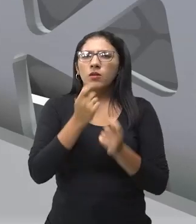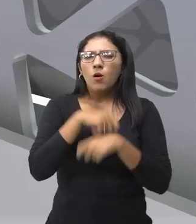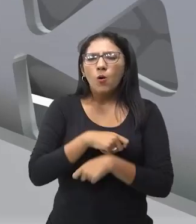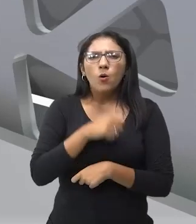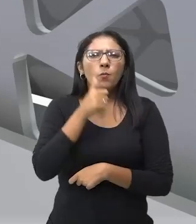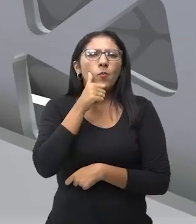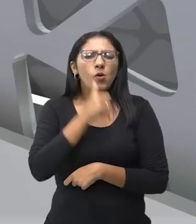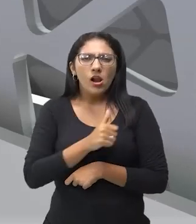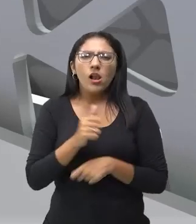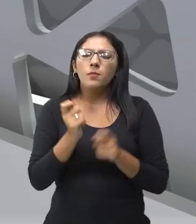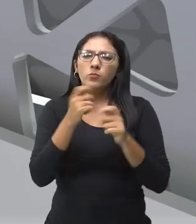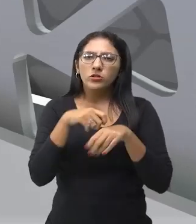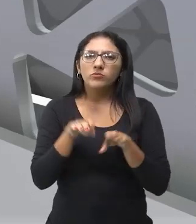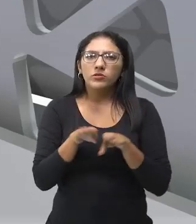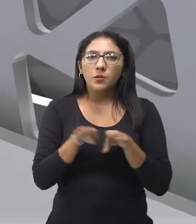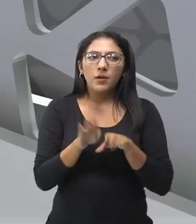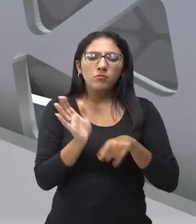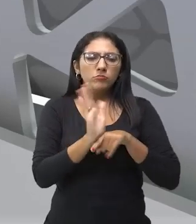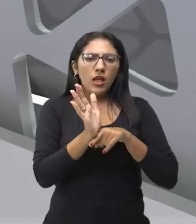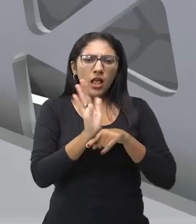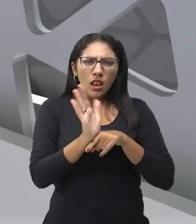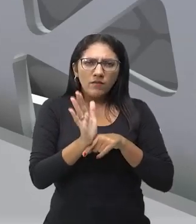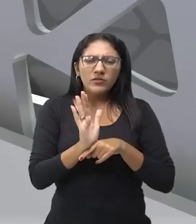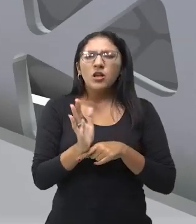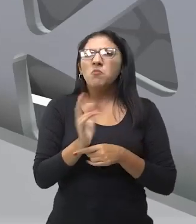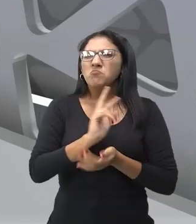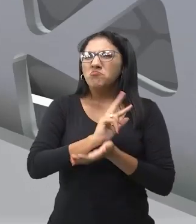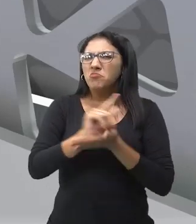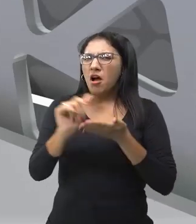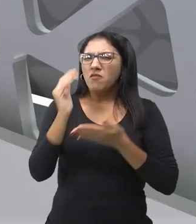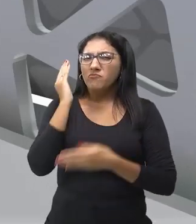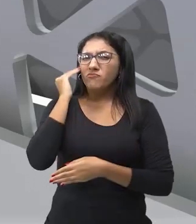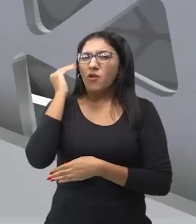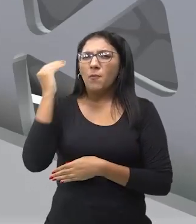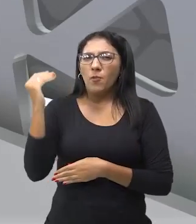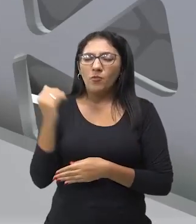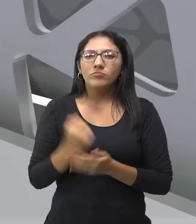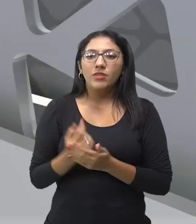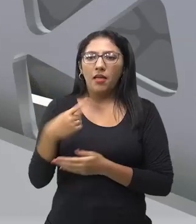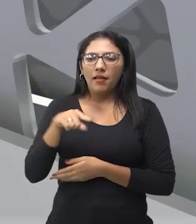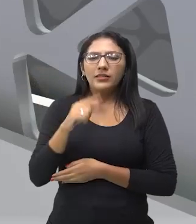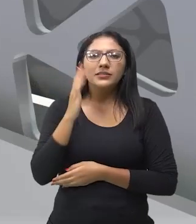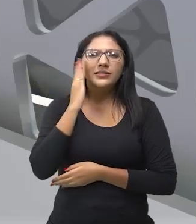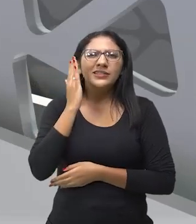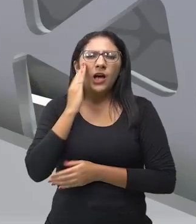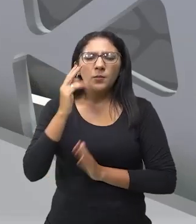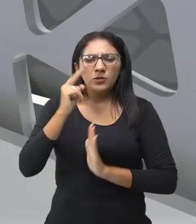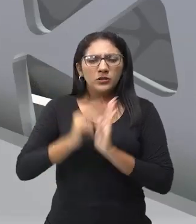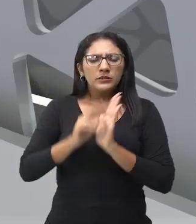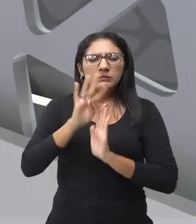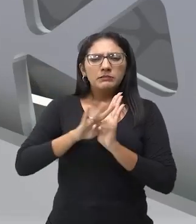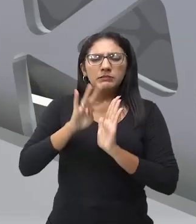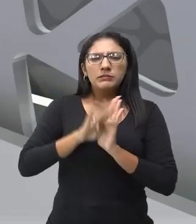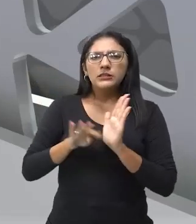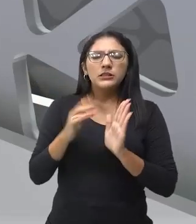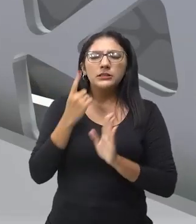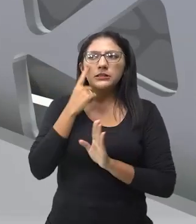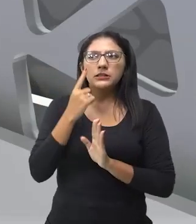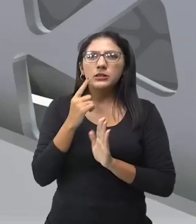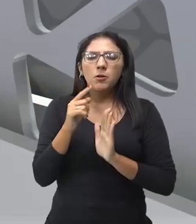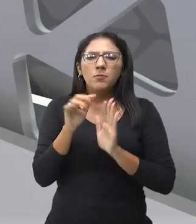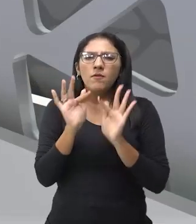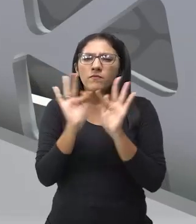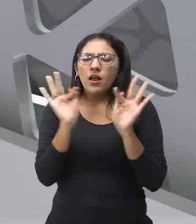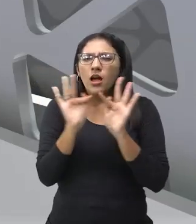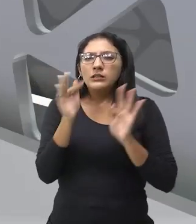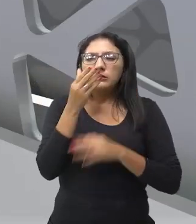atrizes de teatro, como também de novelas, de filme. Então, ele sabe ali o texto, na hora ele esquece de alguma forma,